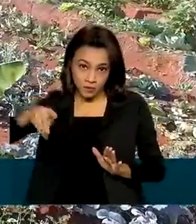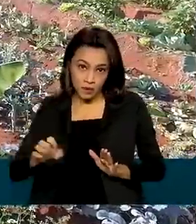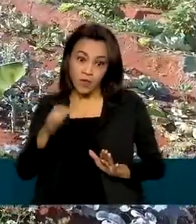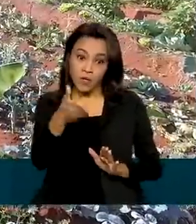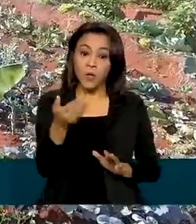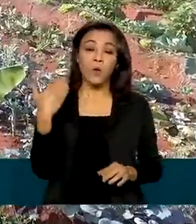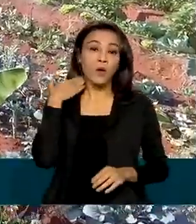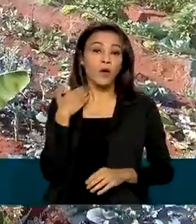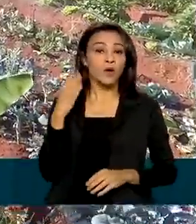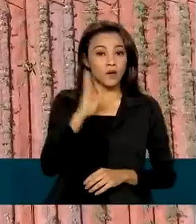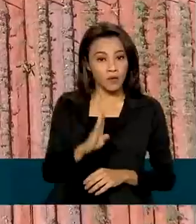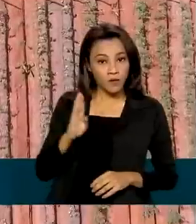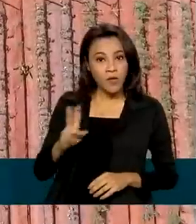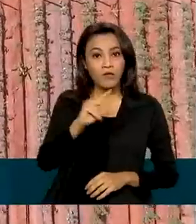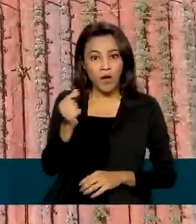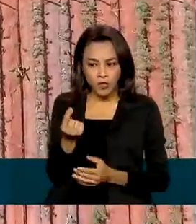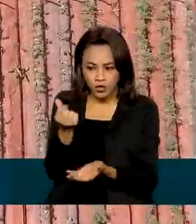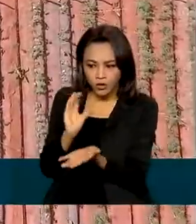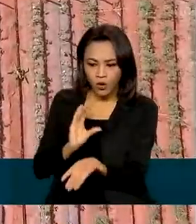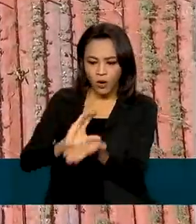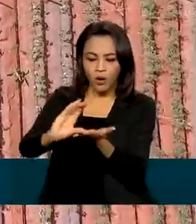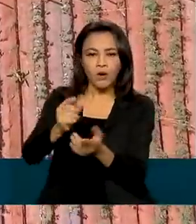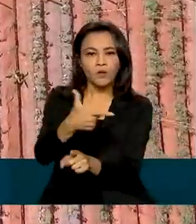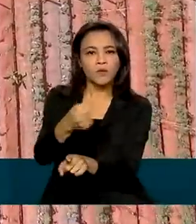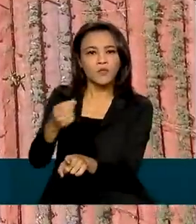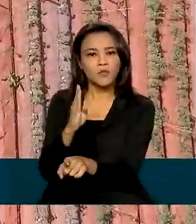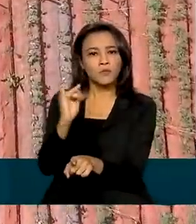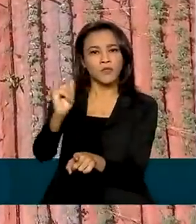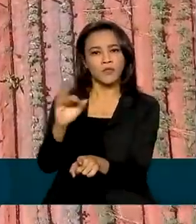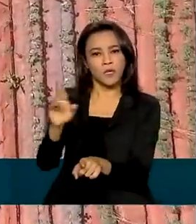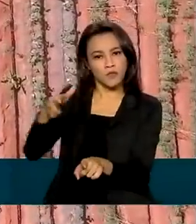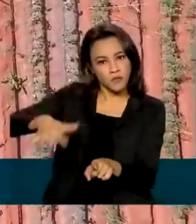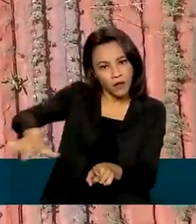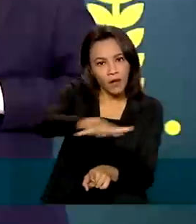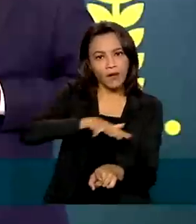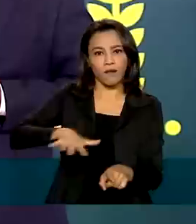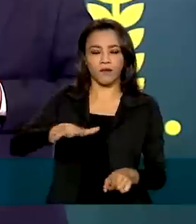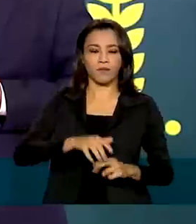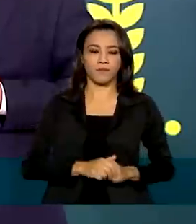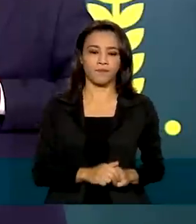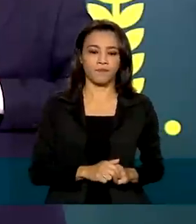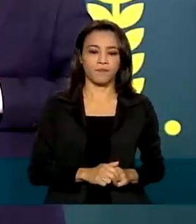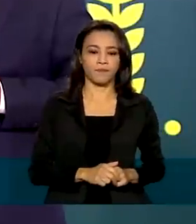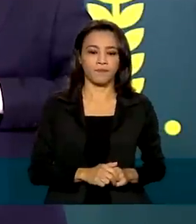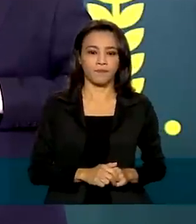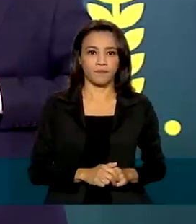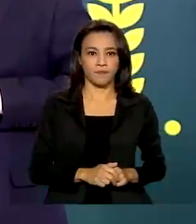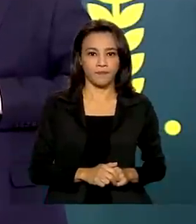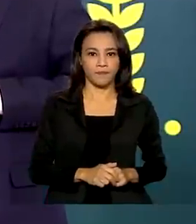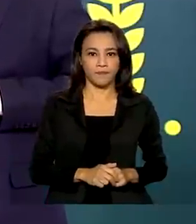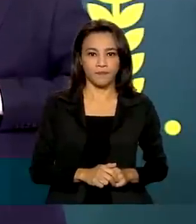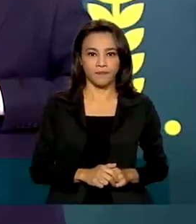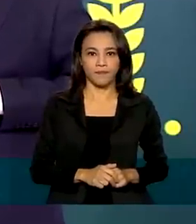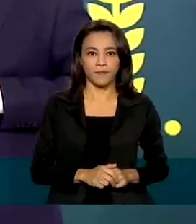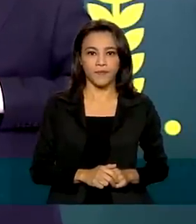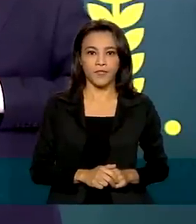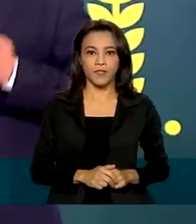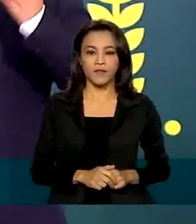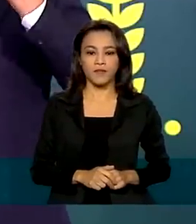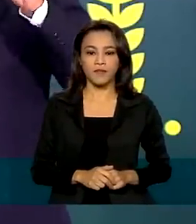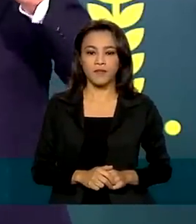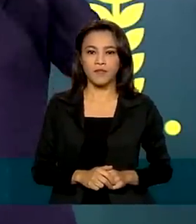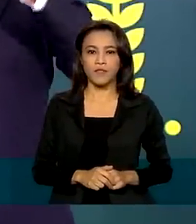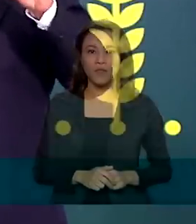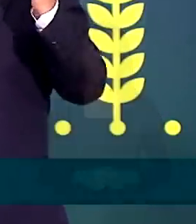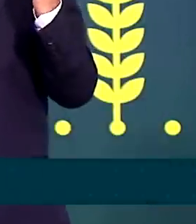Brasil vai disponibilizar 200 bilhões de reais ao setor. Isso representa, senhores, um crescimento de 48